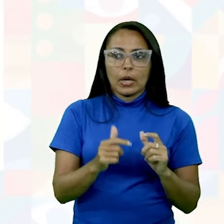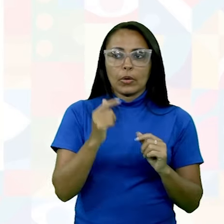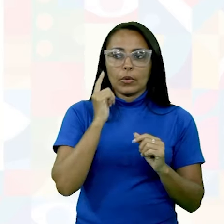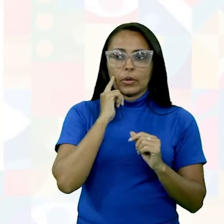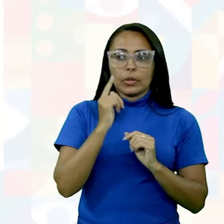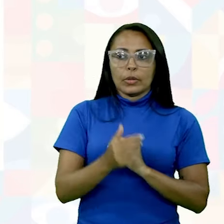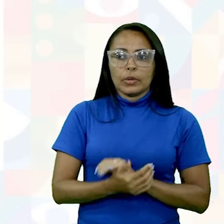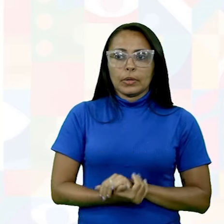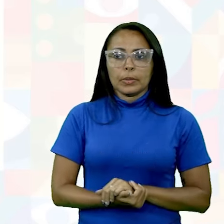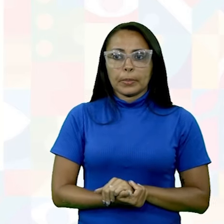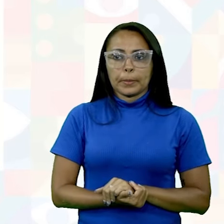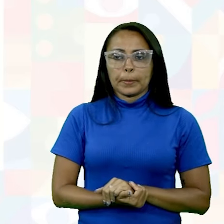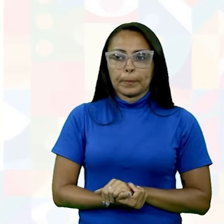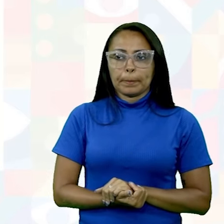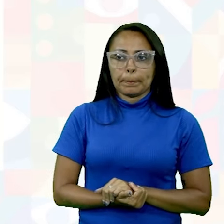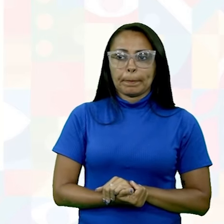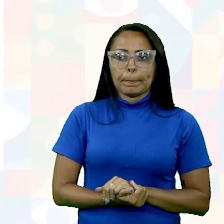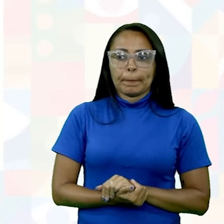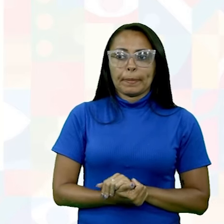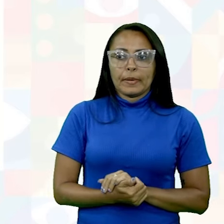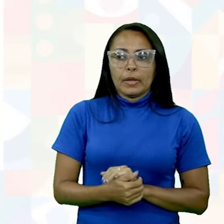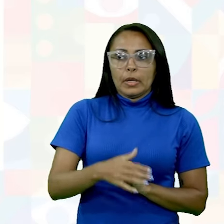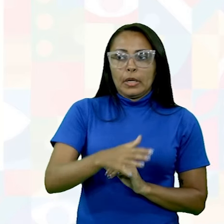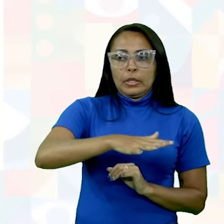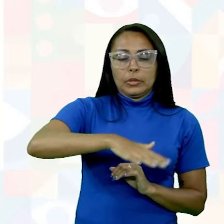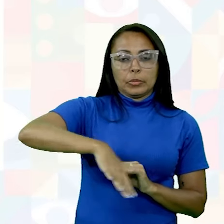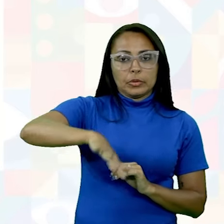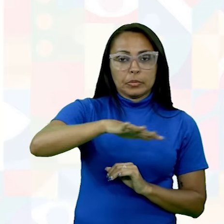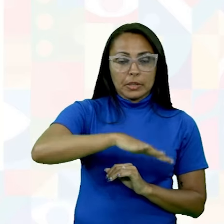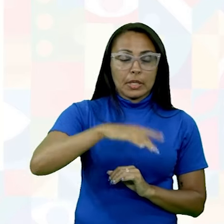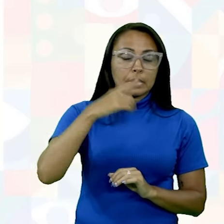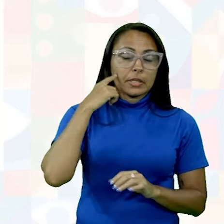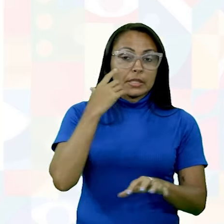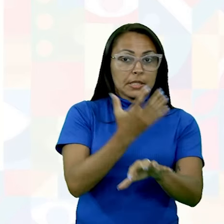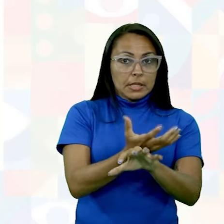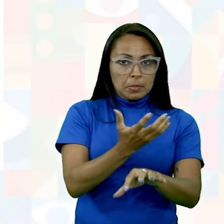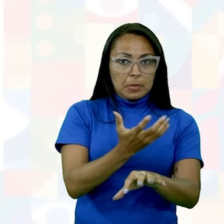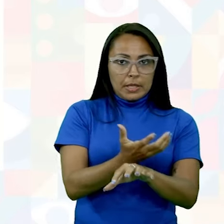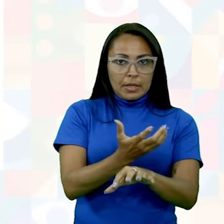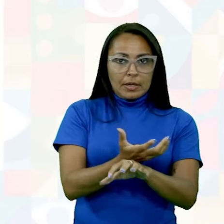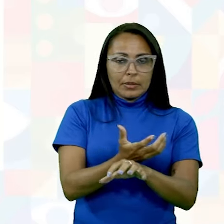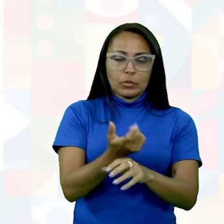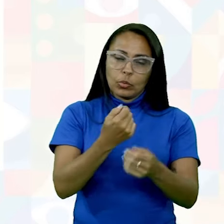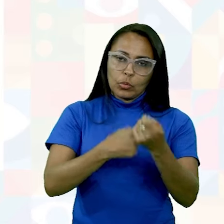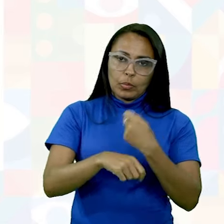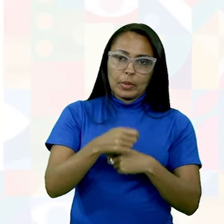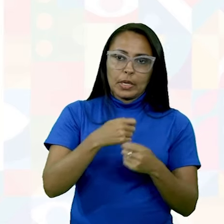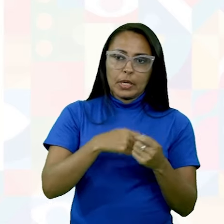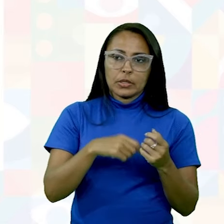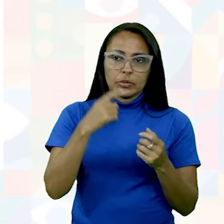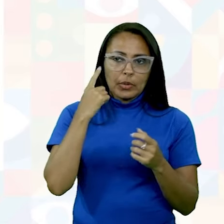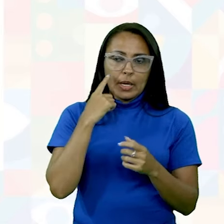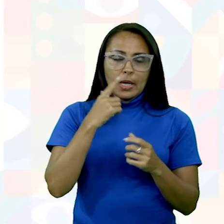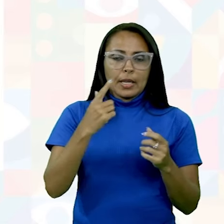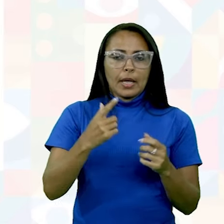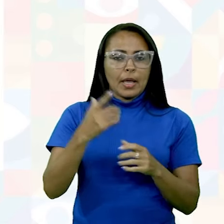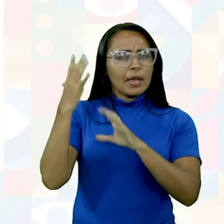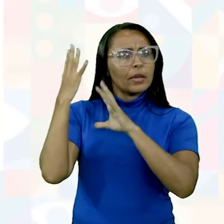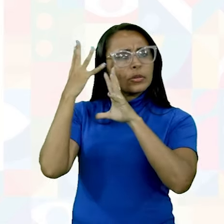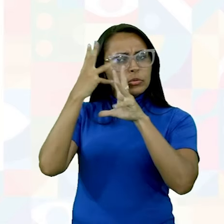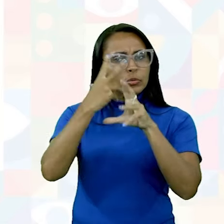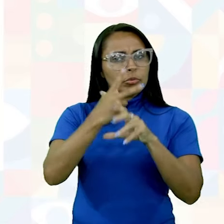-logística. Embora não tratemos nessa disciplina do comércio exterior, a logística global é resultado